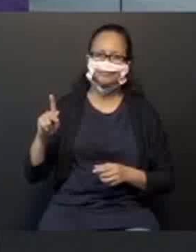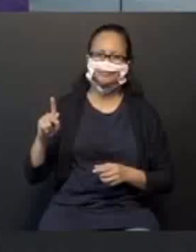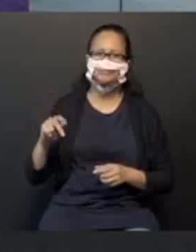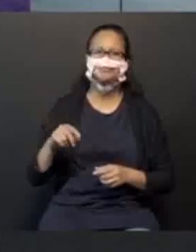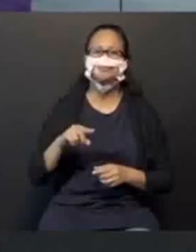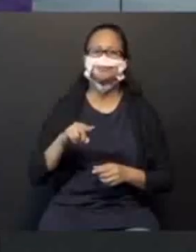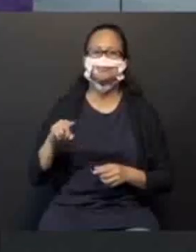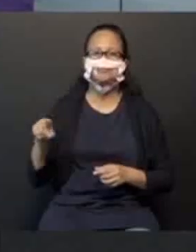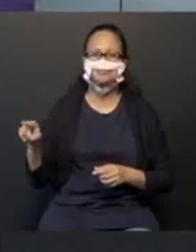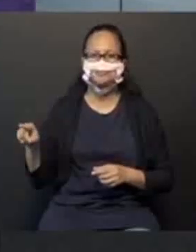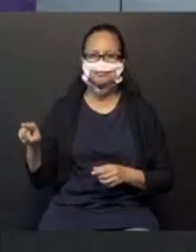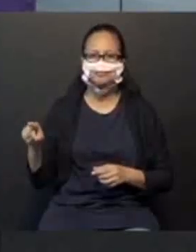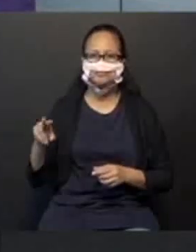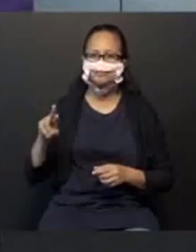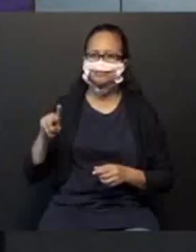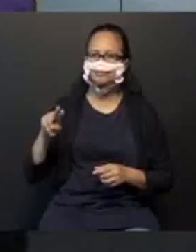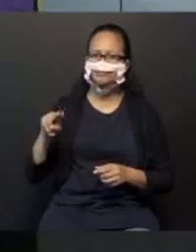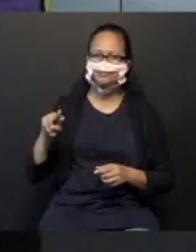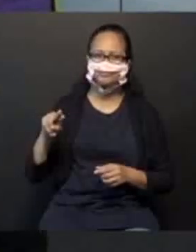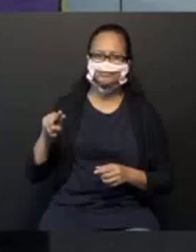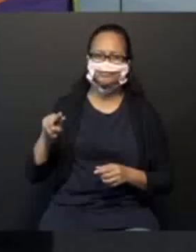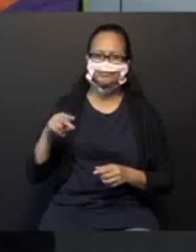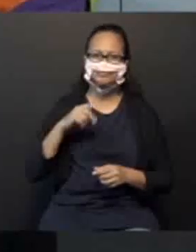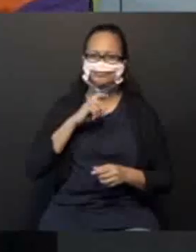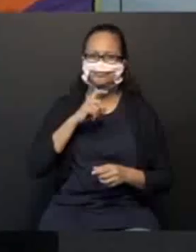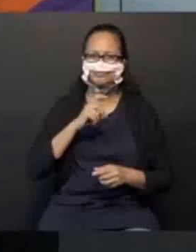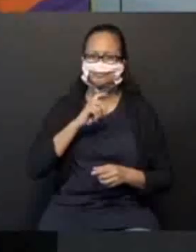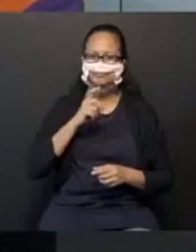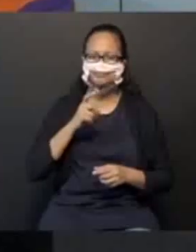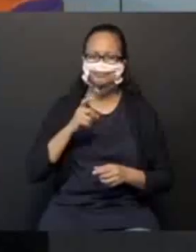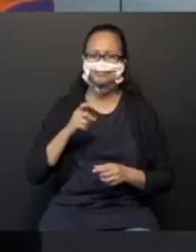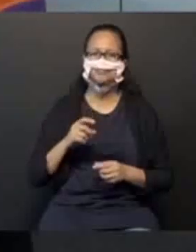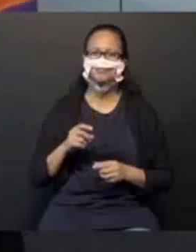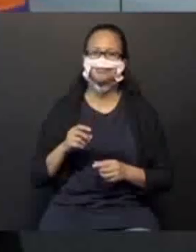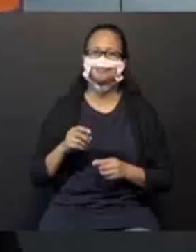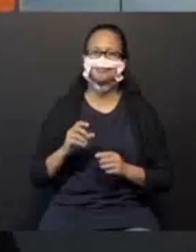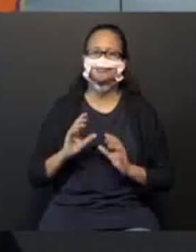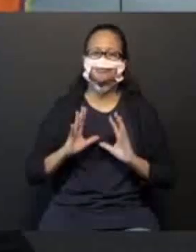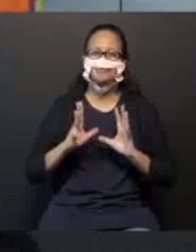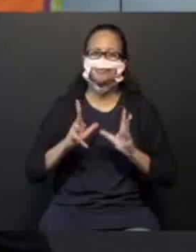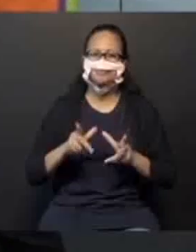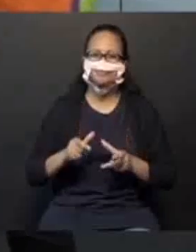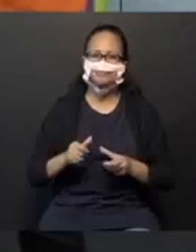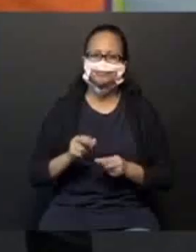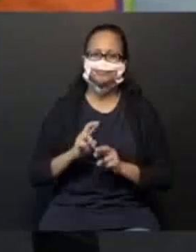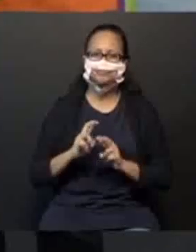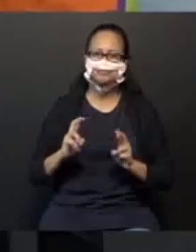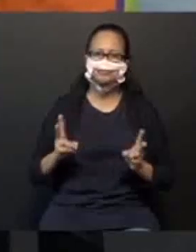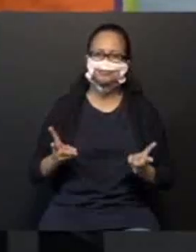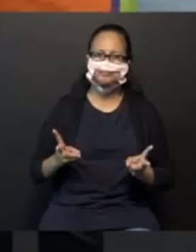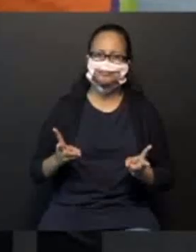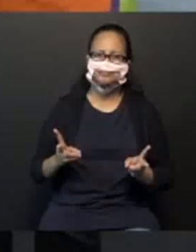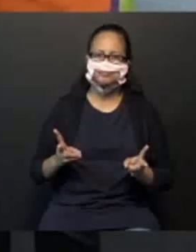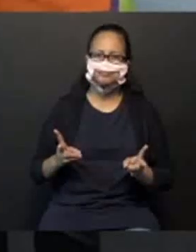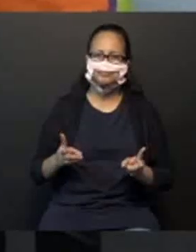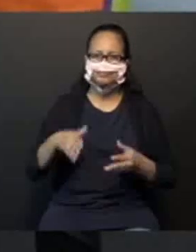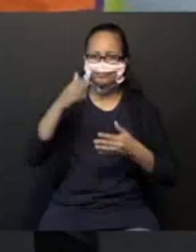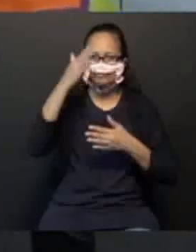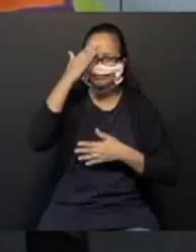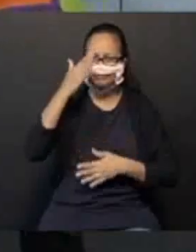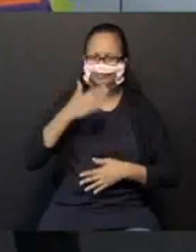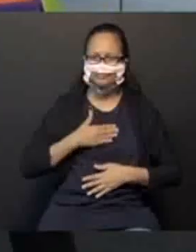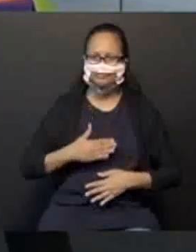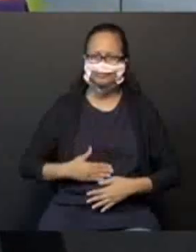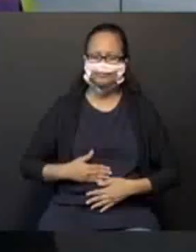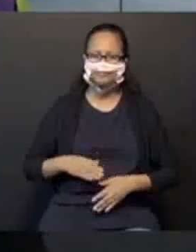E a de vocês também não é igual a minha. Somos todos diferentes. Seu corpo também é